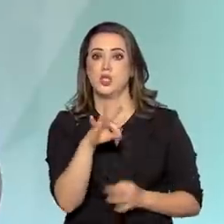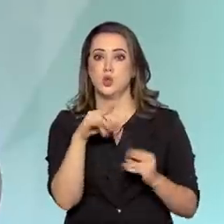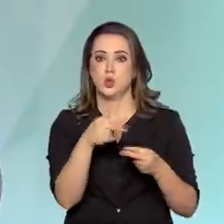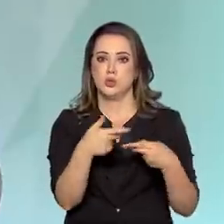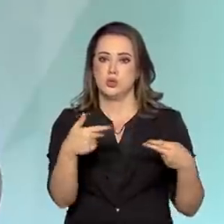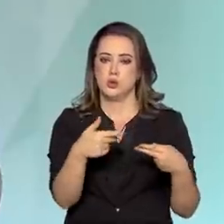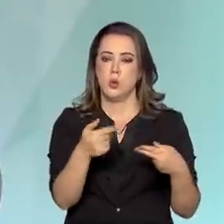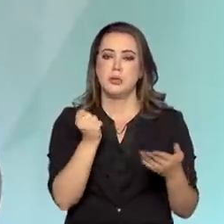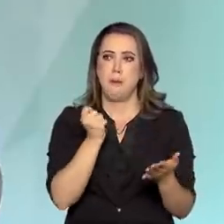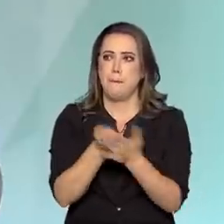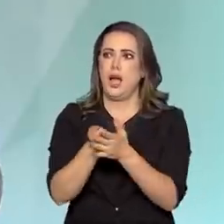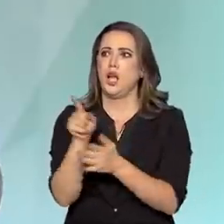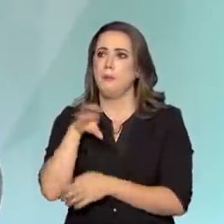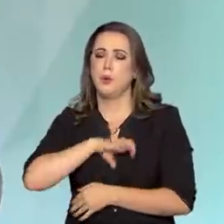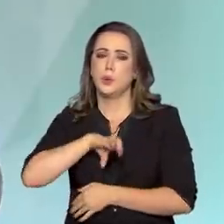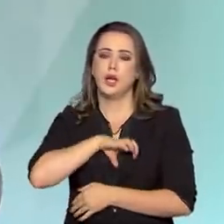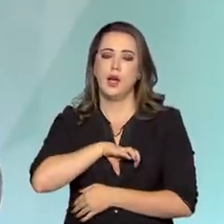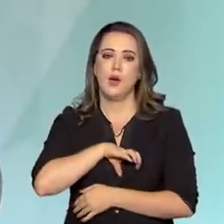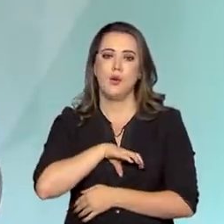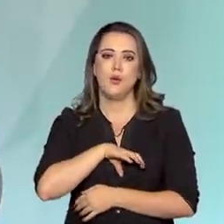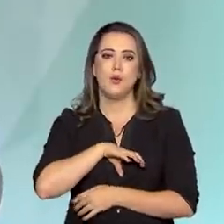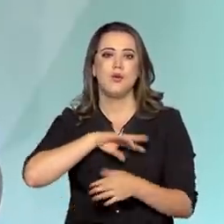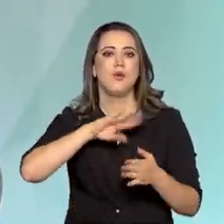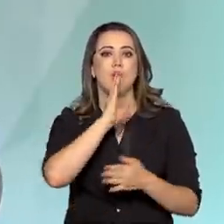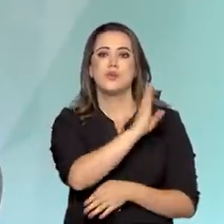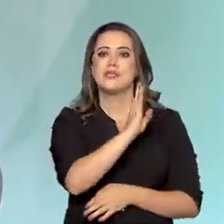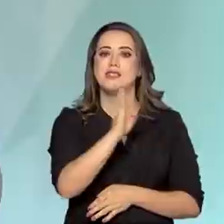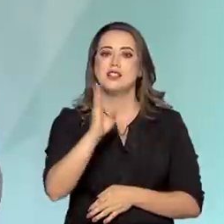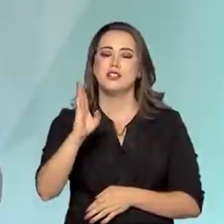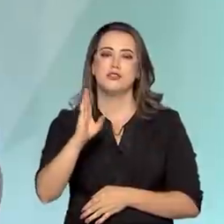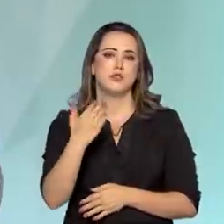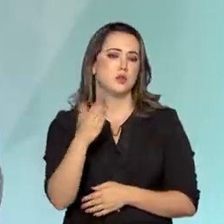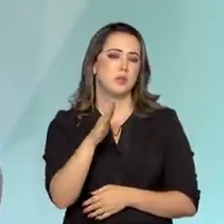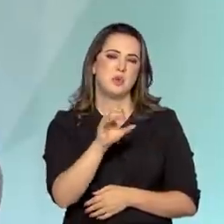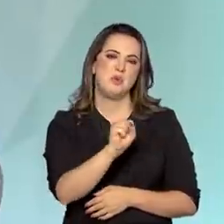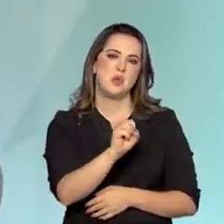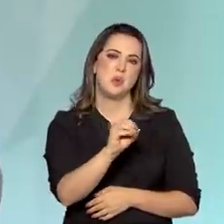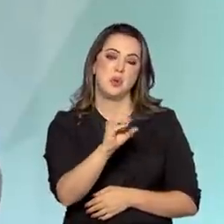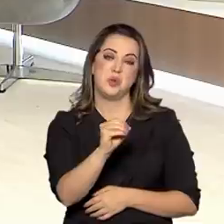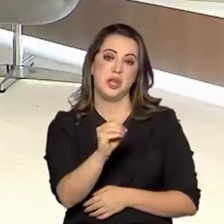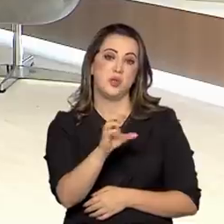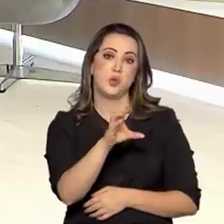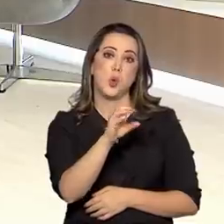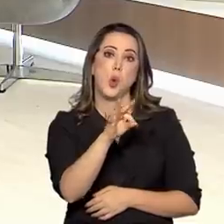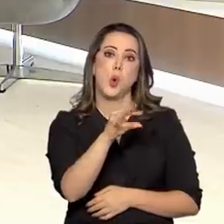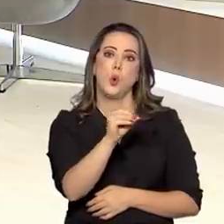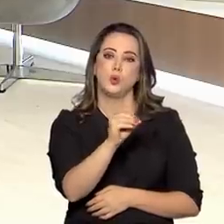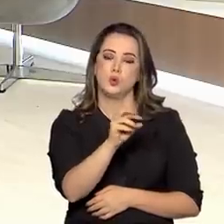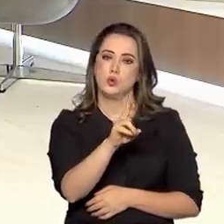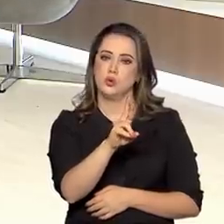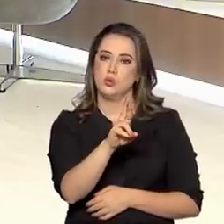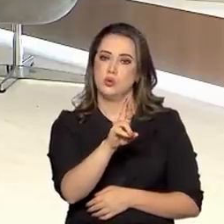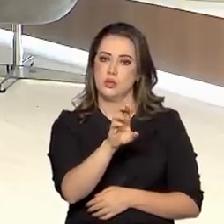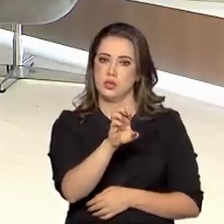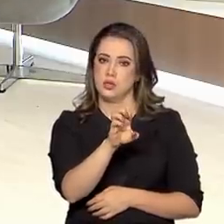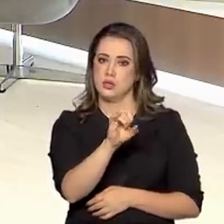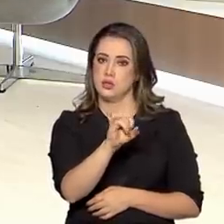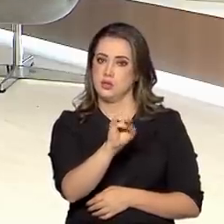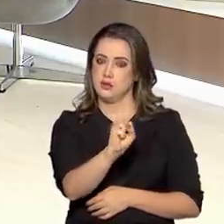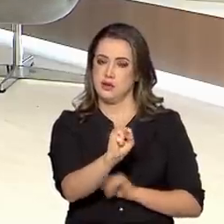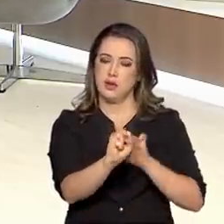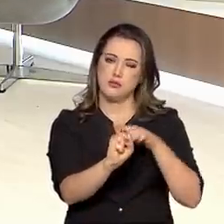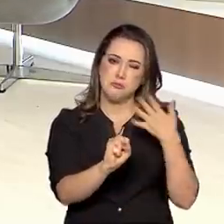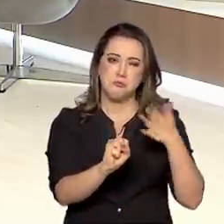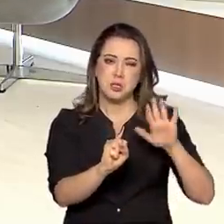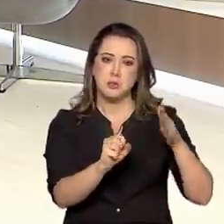deixados correspondia ao acervo da biblioteca. Isso era 800 contos de réis. Hoje, para um acervo de... Diziam que tinham